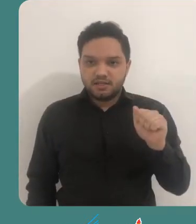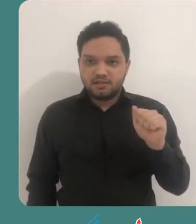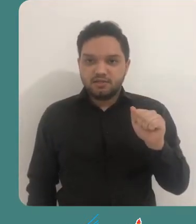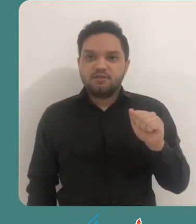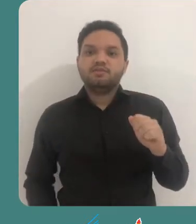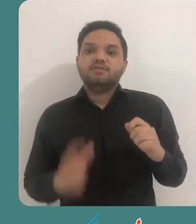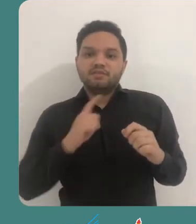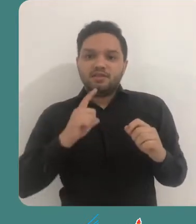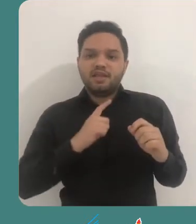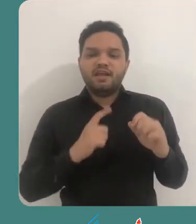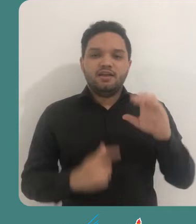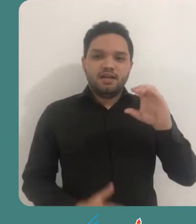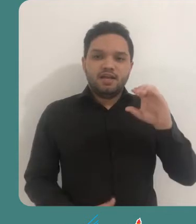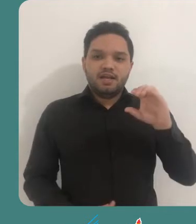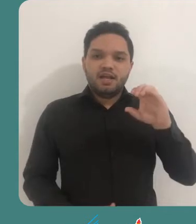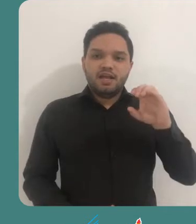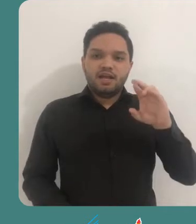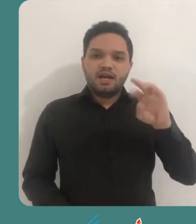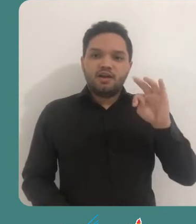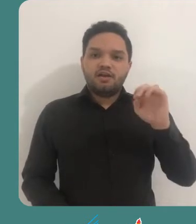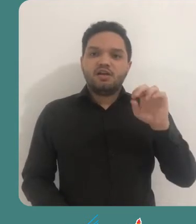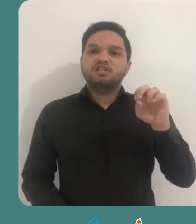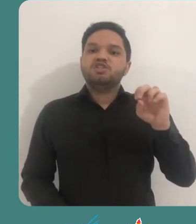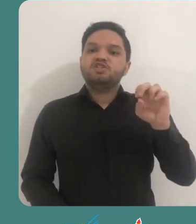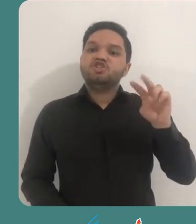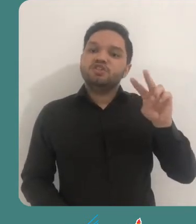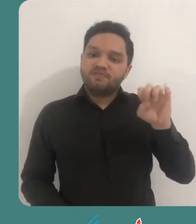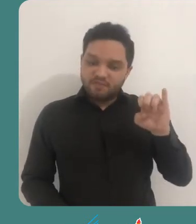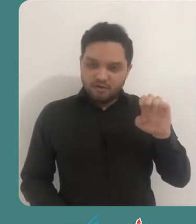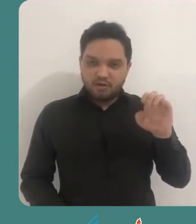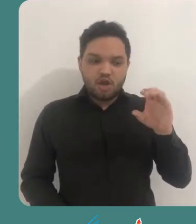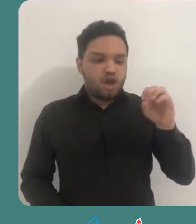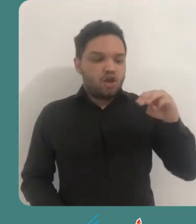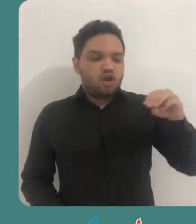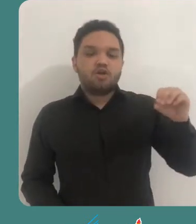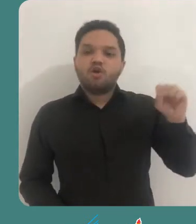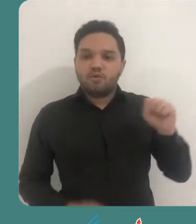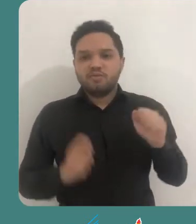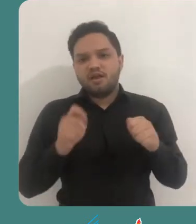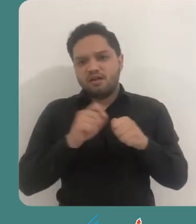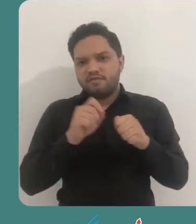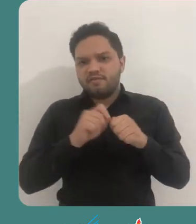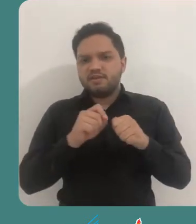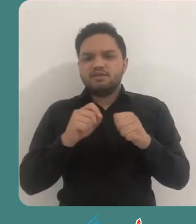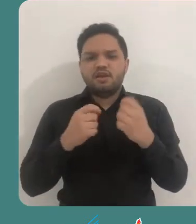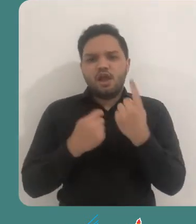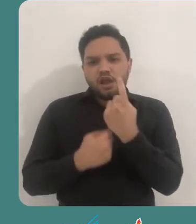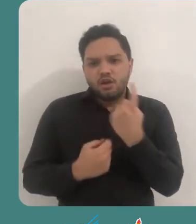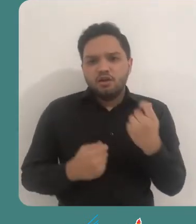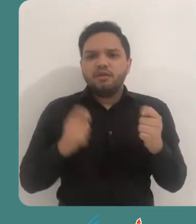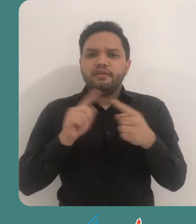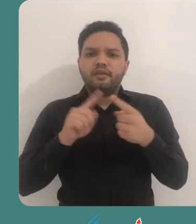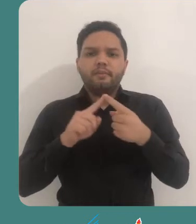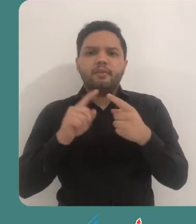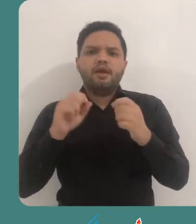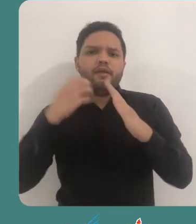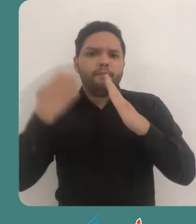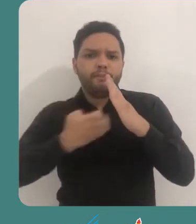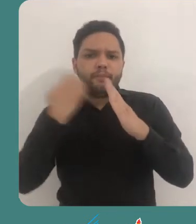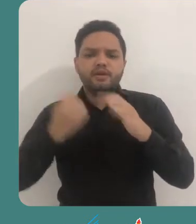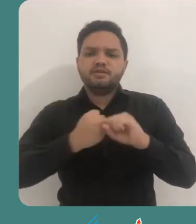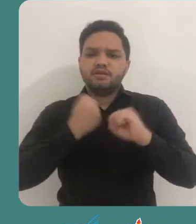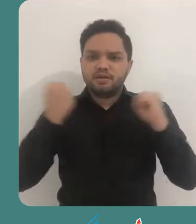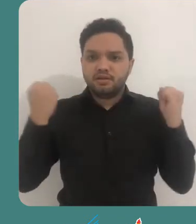terceiros. Os instrumentos da Creative Commons fornecem a todos, desde criadores individuais até grandes